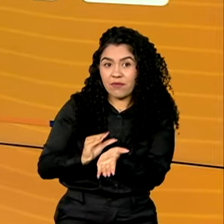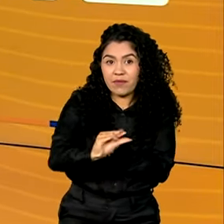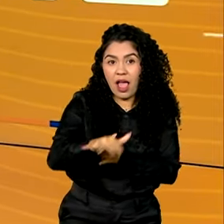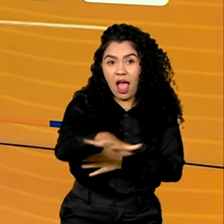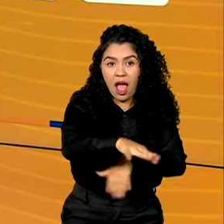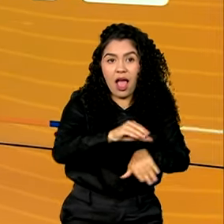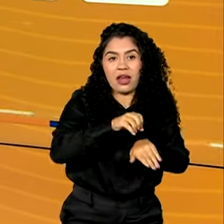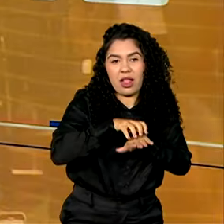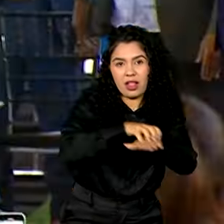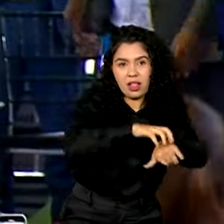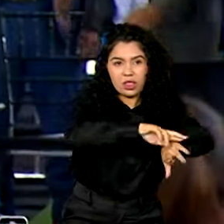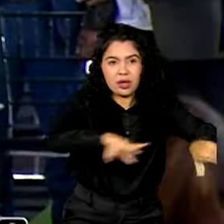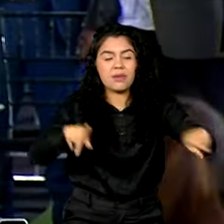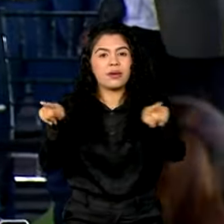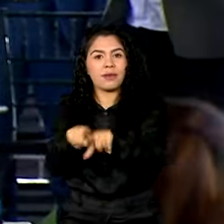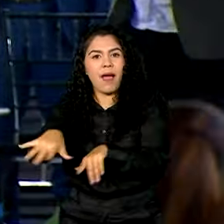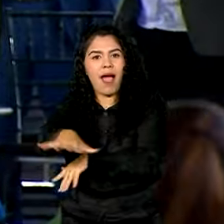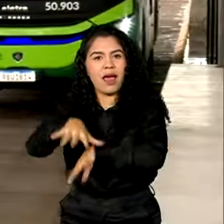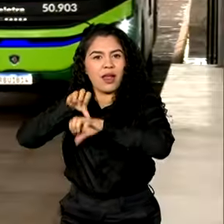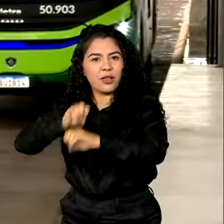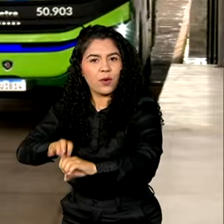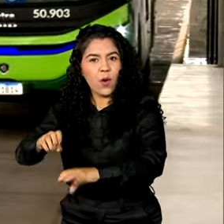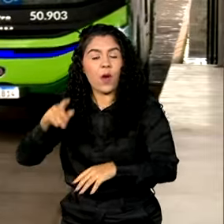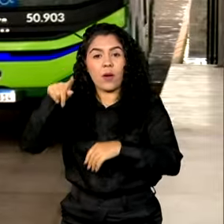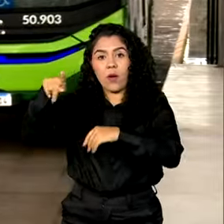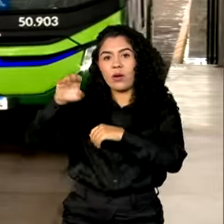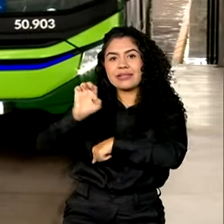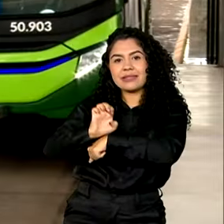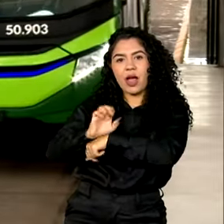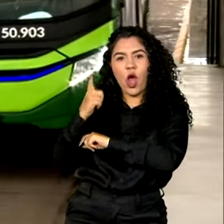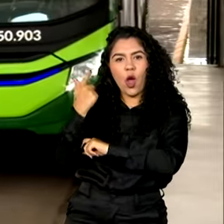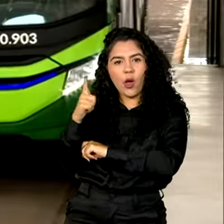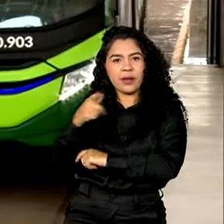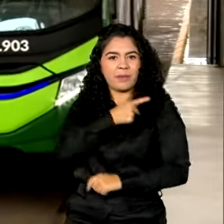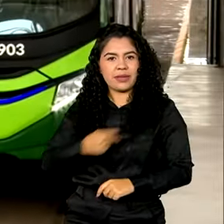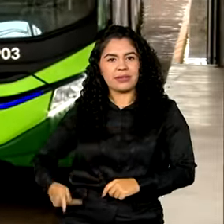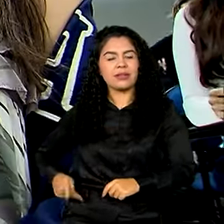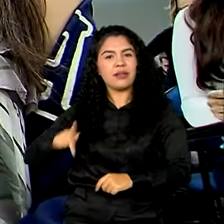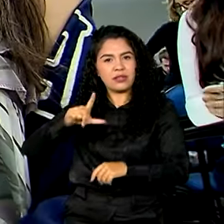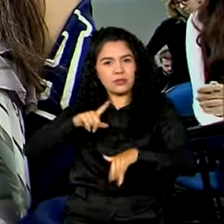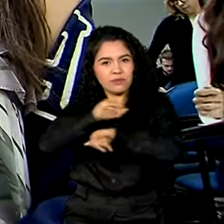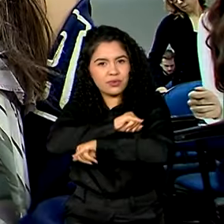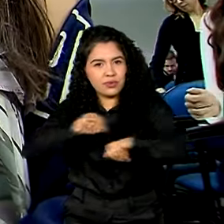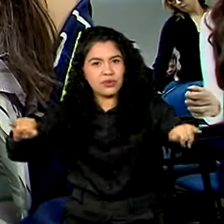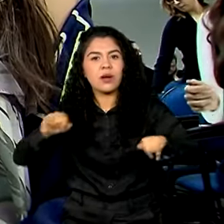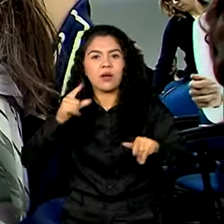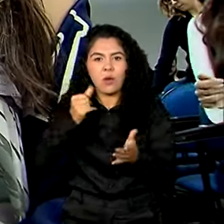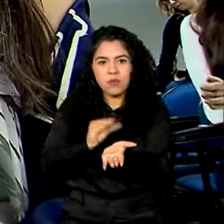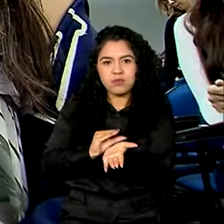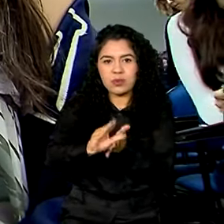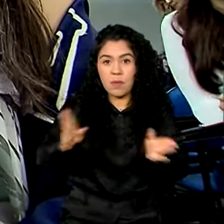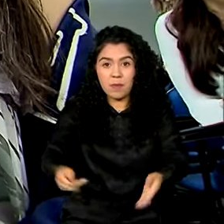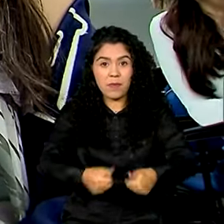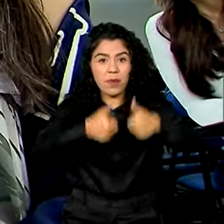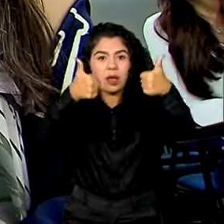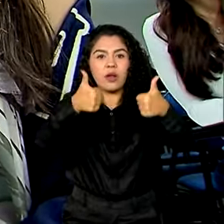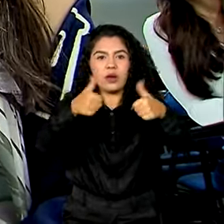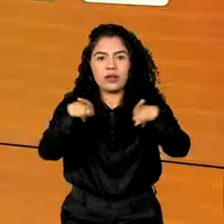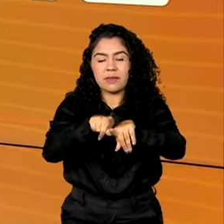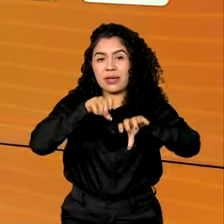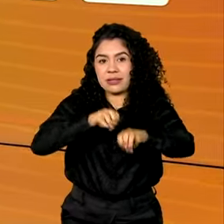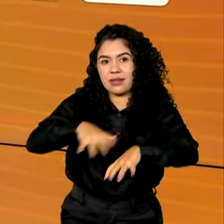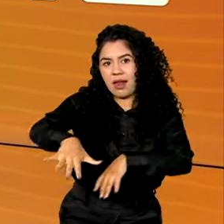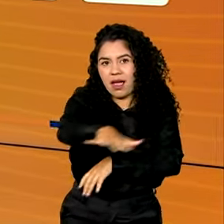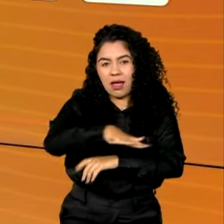educação. Em Goiânia, o governo federal entrega a BRT e anuncia recursos do novo PAC para a melhoria do ensino em